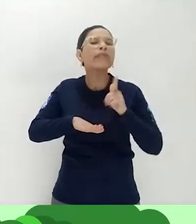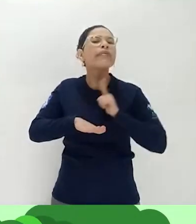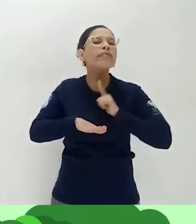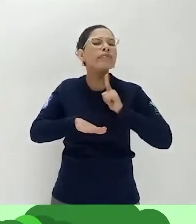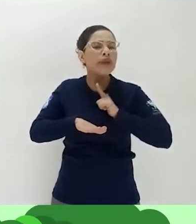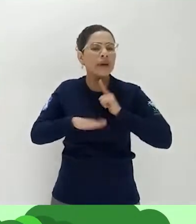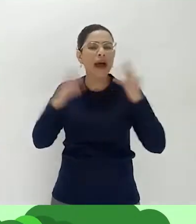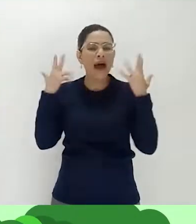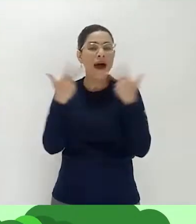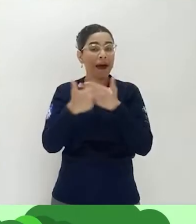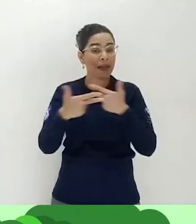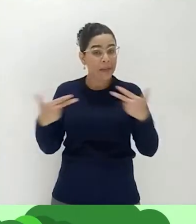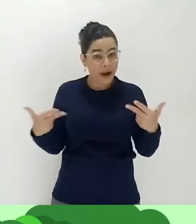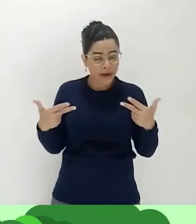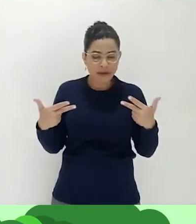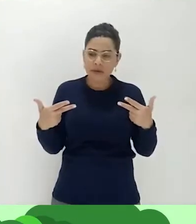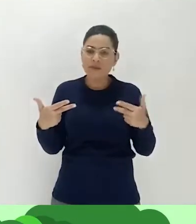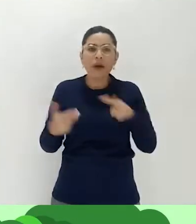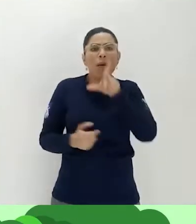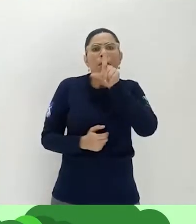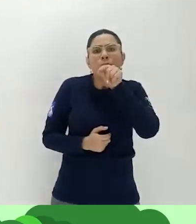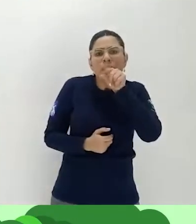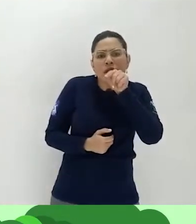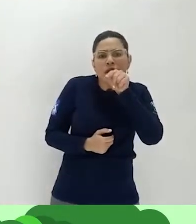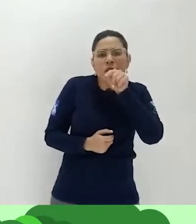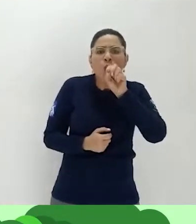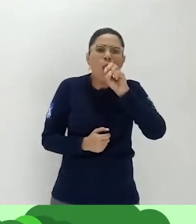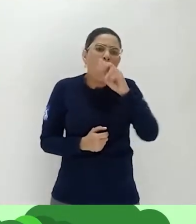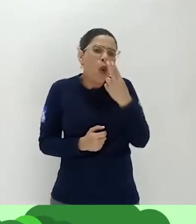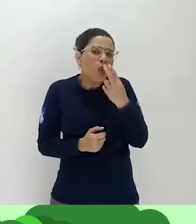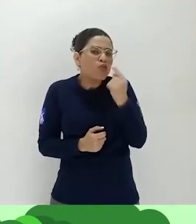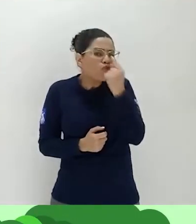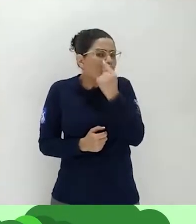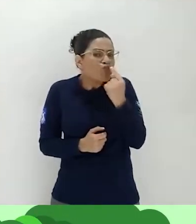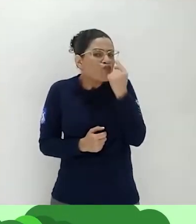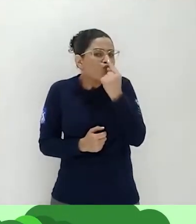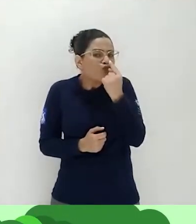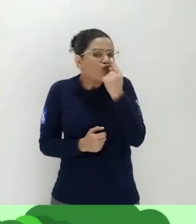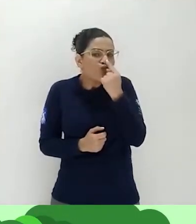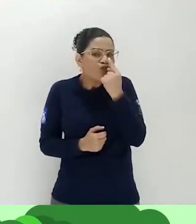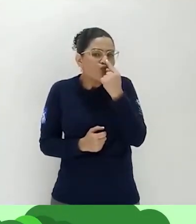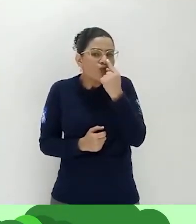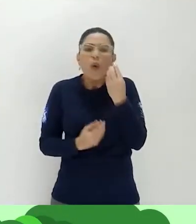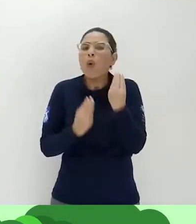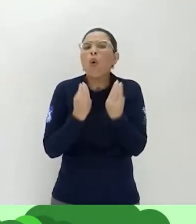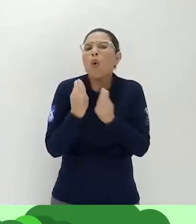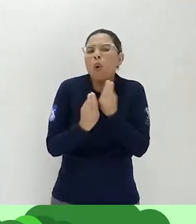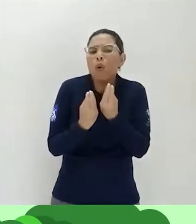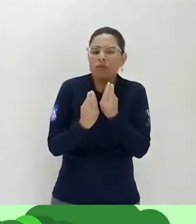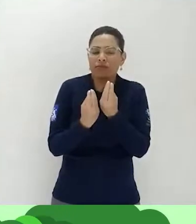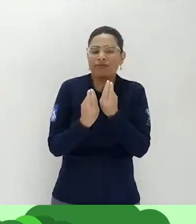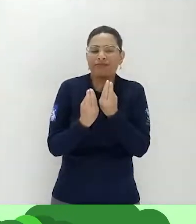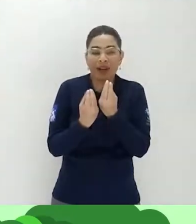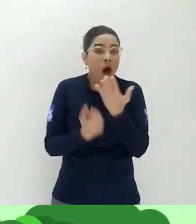esses animais. Esses animais têm bico? Têm focinho? Do que será que esses animais se alimentam? Dá pra